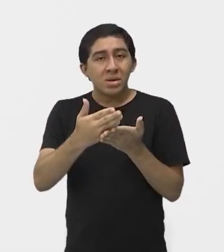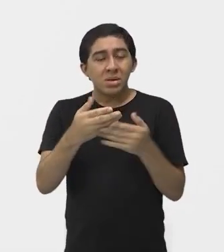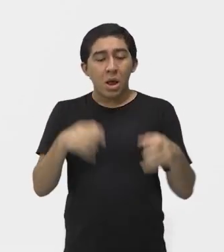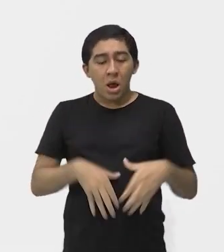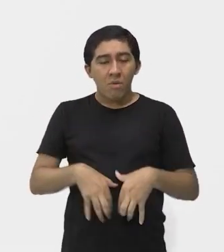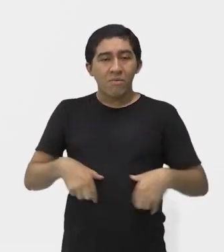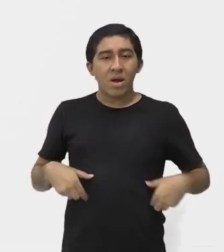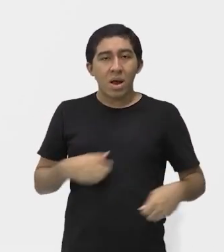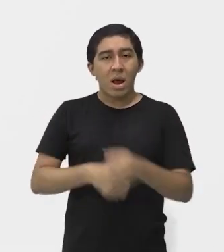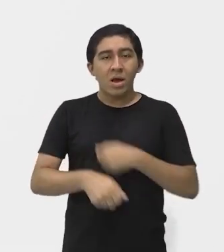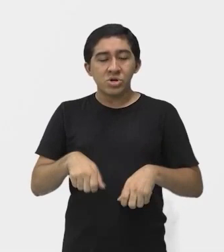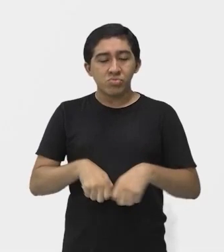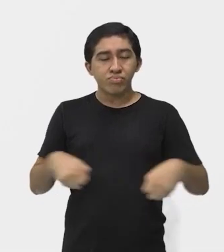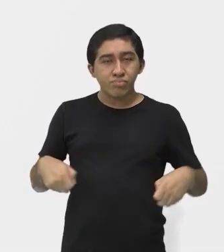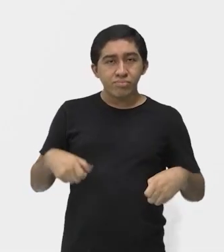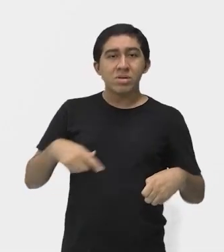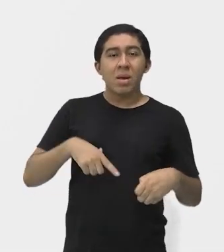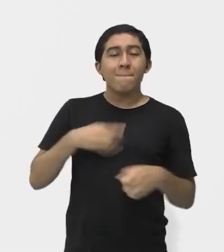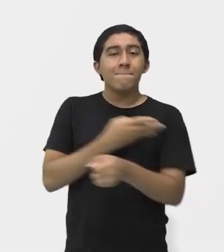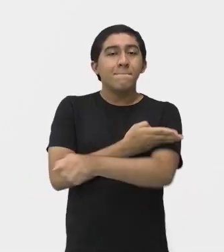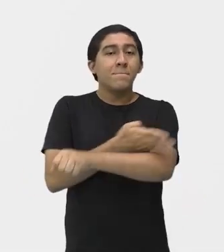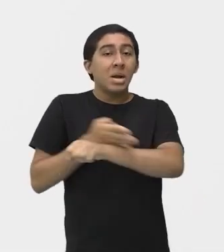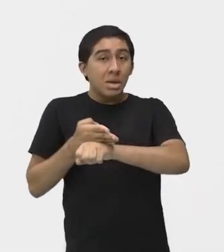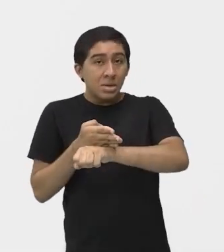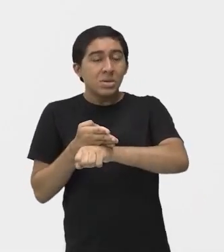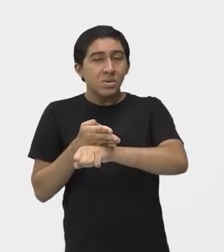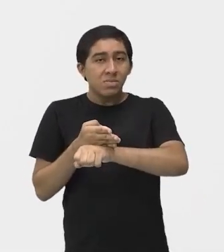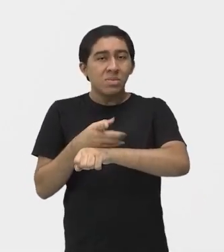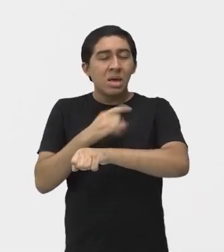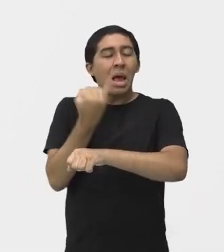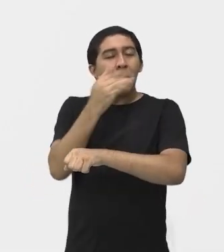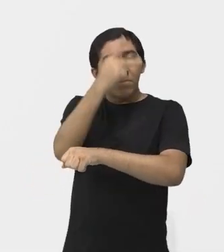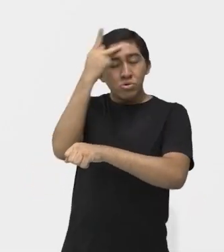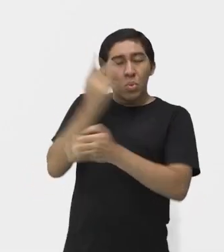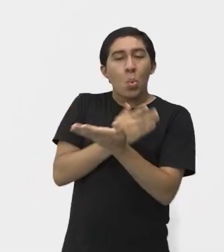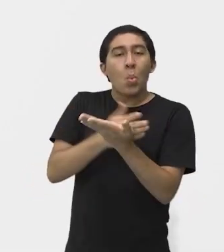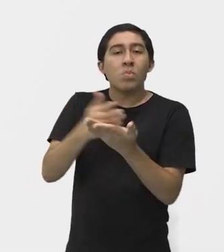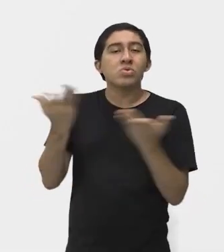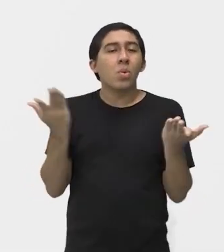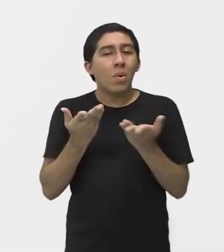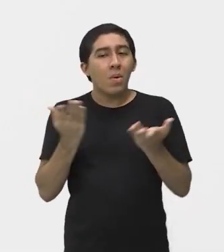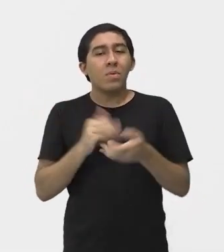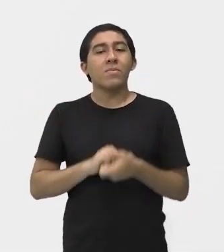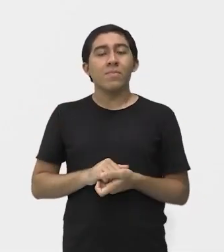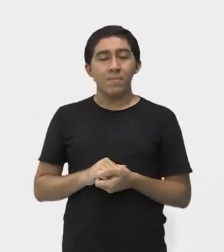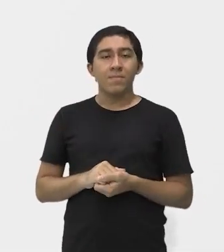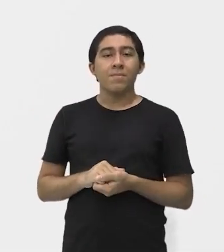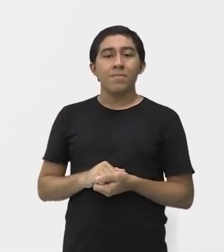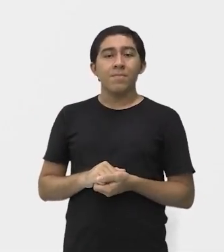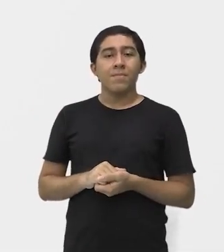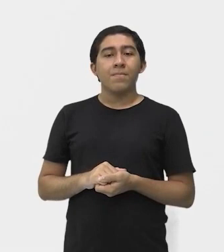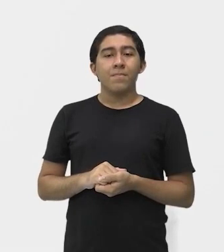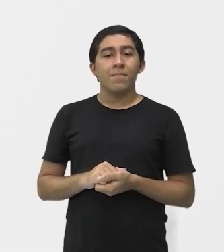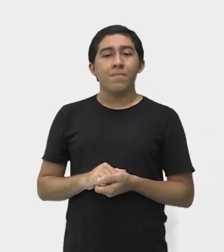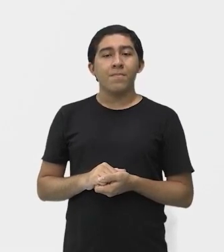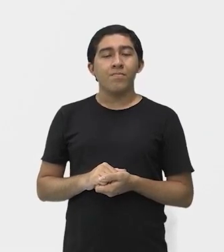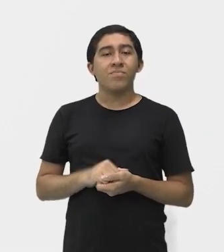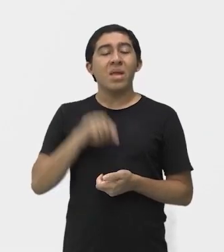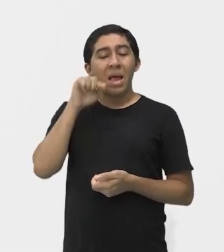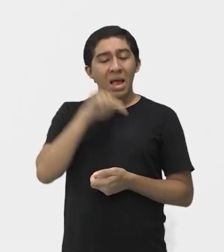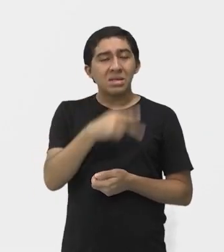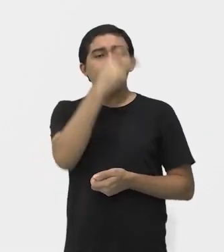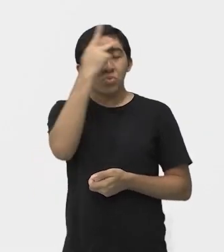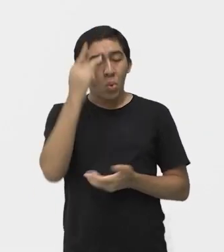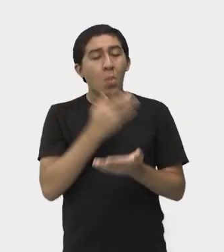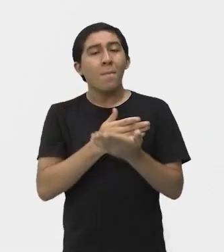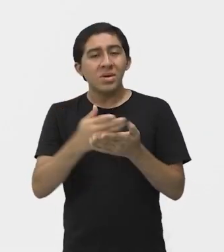e a ponta preta, tá bom? Para os iniciantes. E a partir dos... Esse iniciante, ele